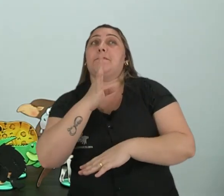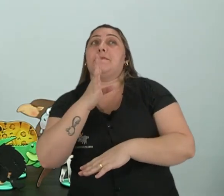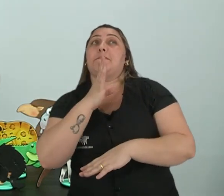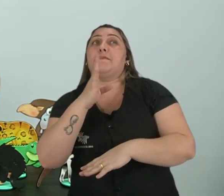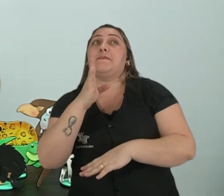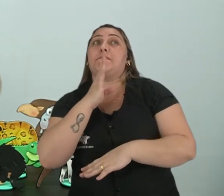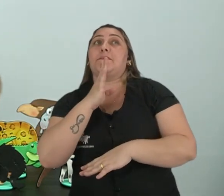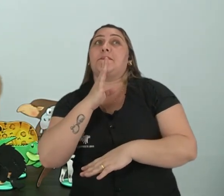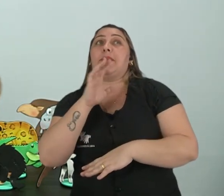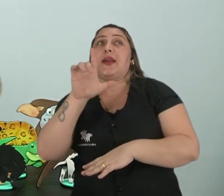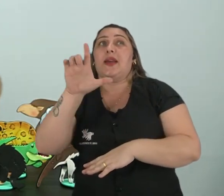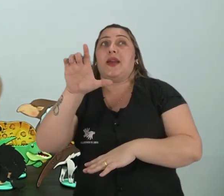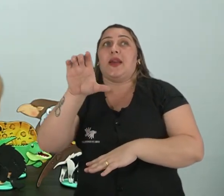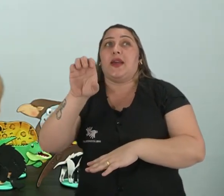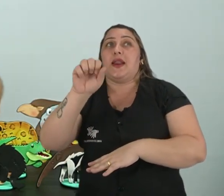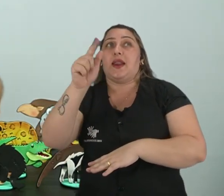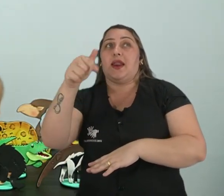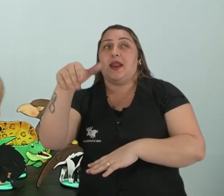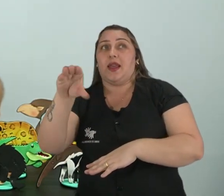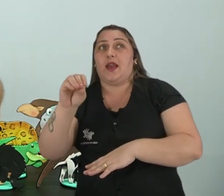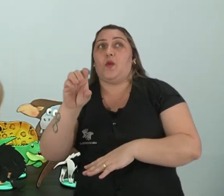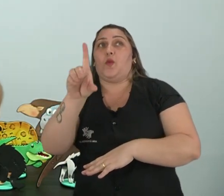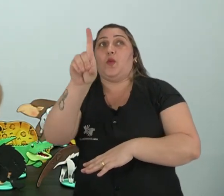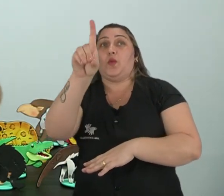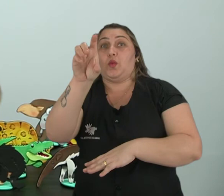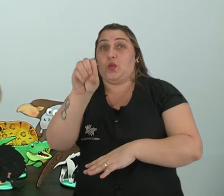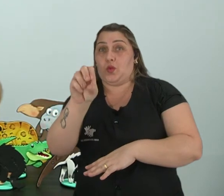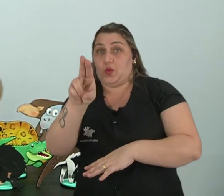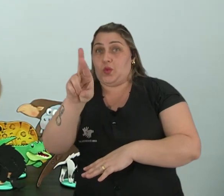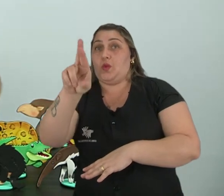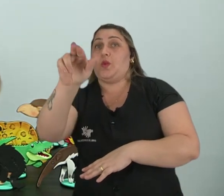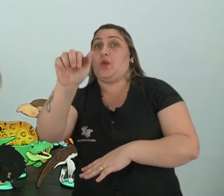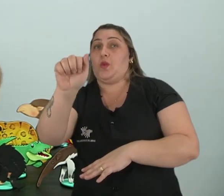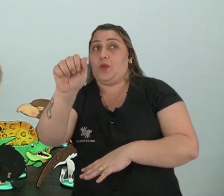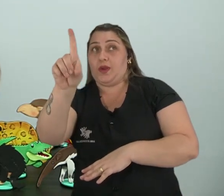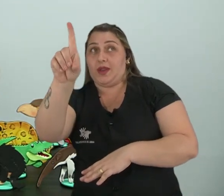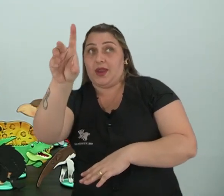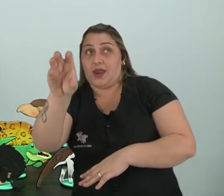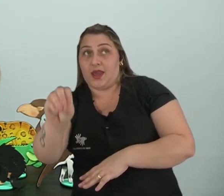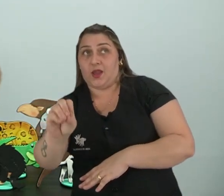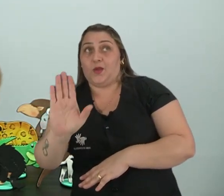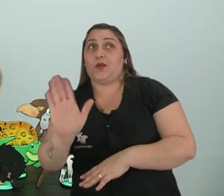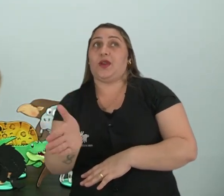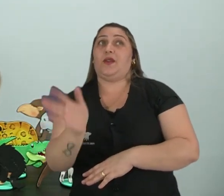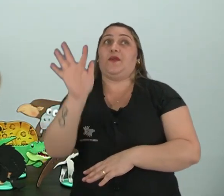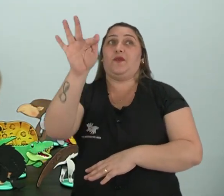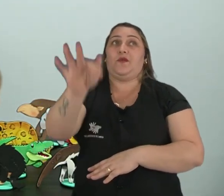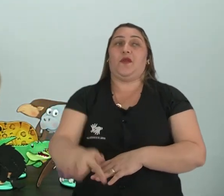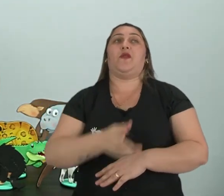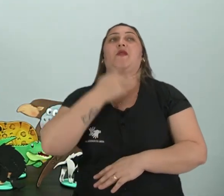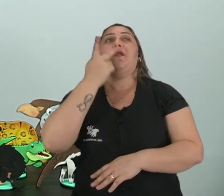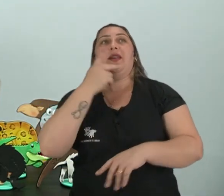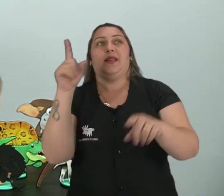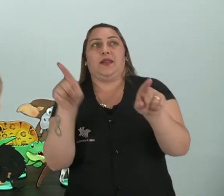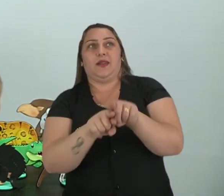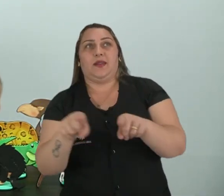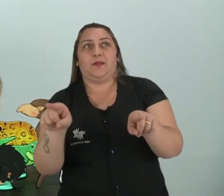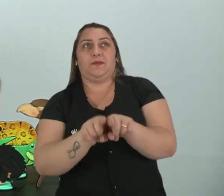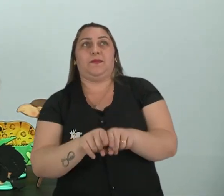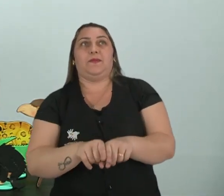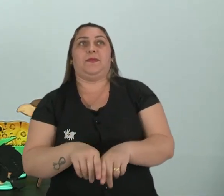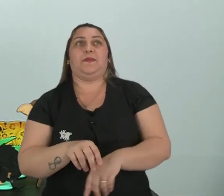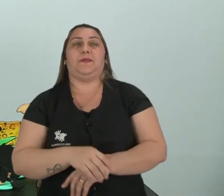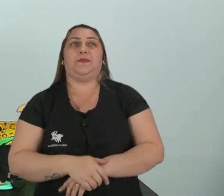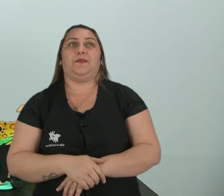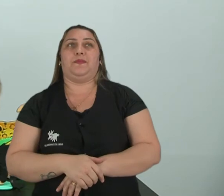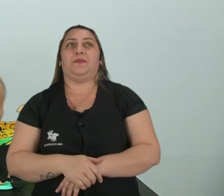né? O mico-leão dourado. Que lá no final nós vamos falar também dele. Ok? Temos o